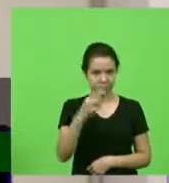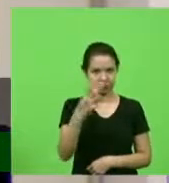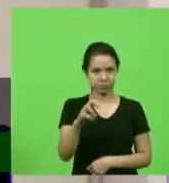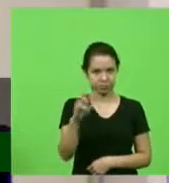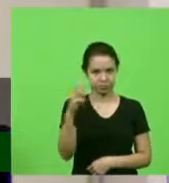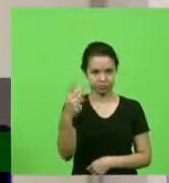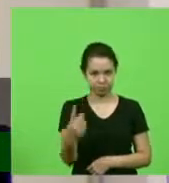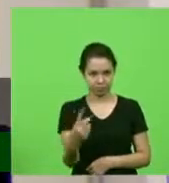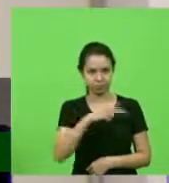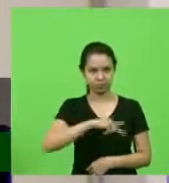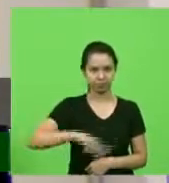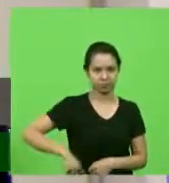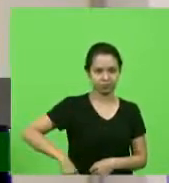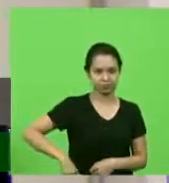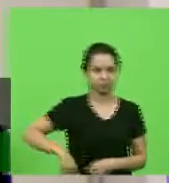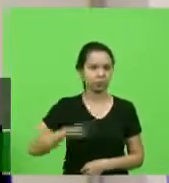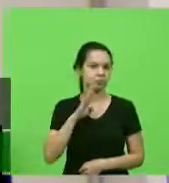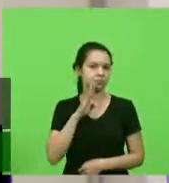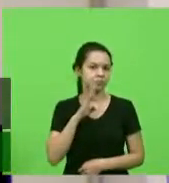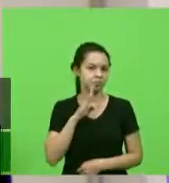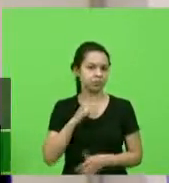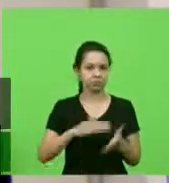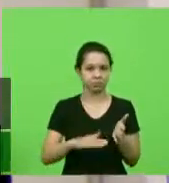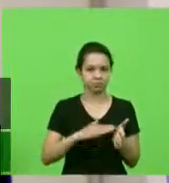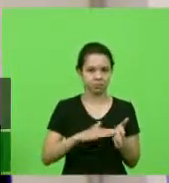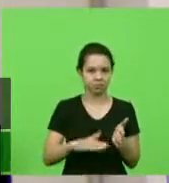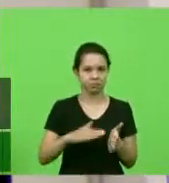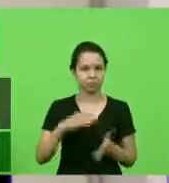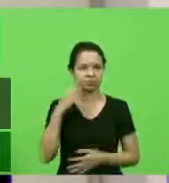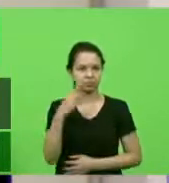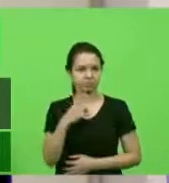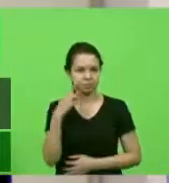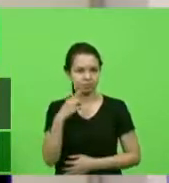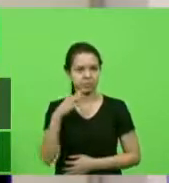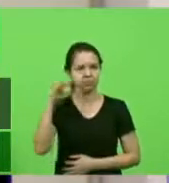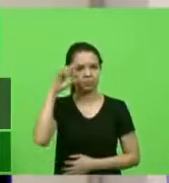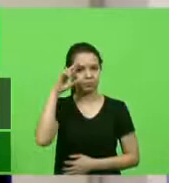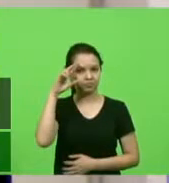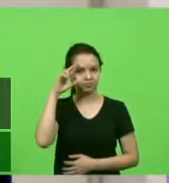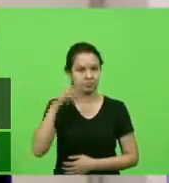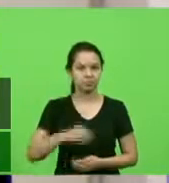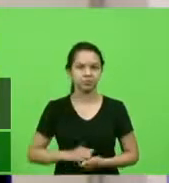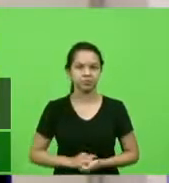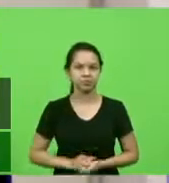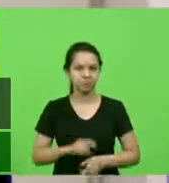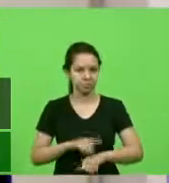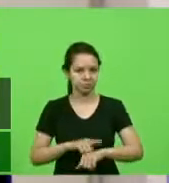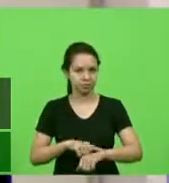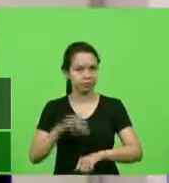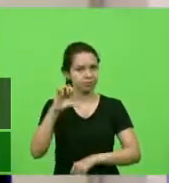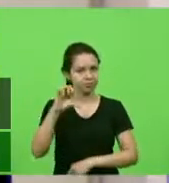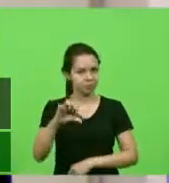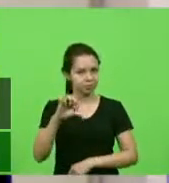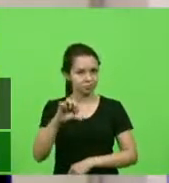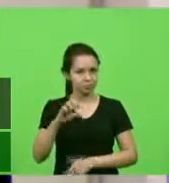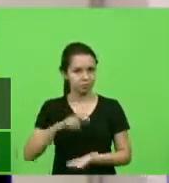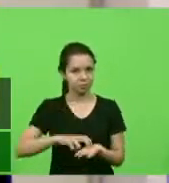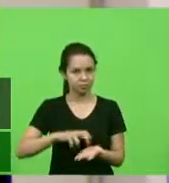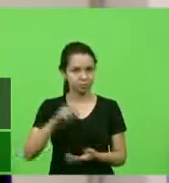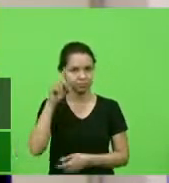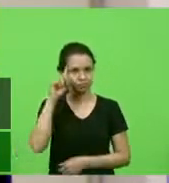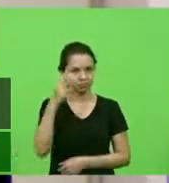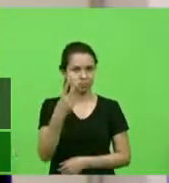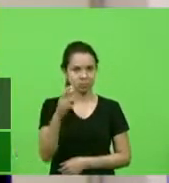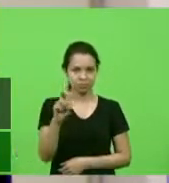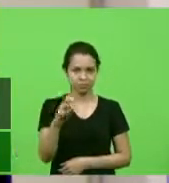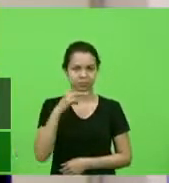Presidência, deputado Nilson Berlanda. Secretaria, deputado Ricardo Alba. Às 9 horas do dia 25 do mês